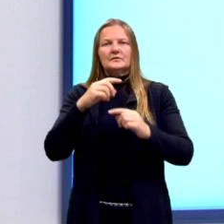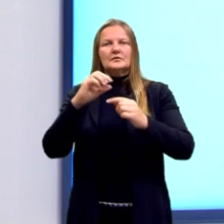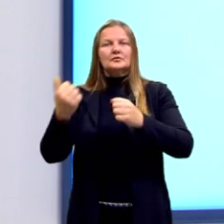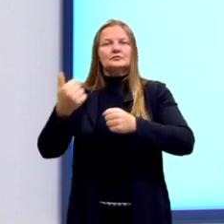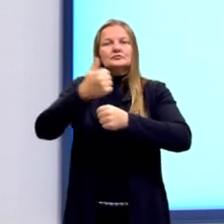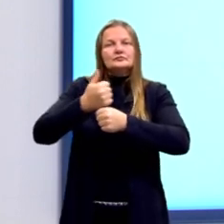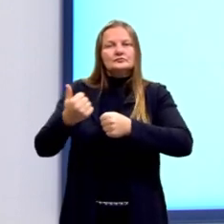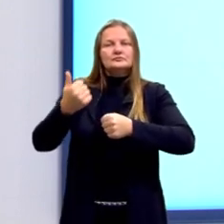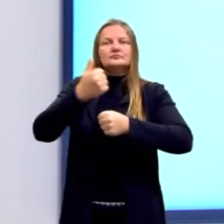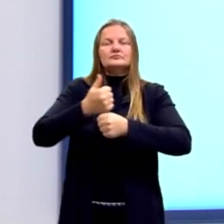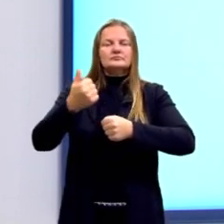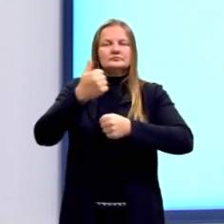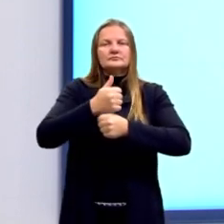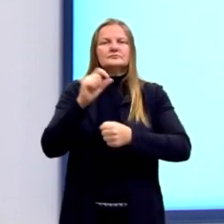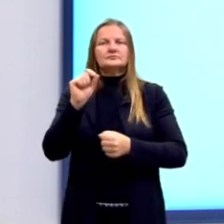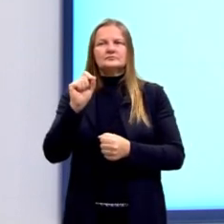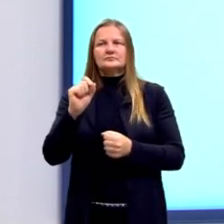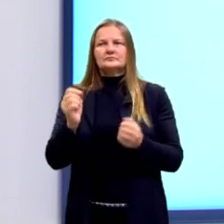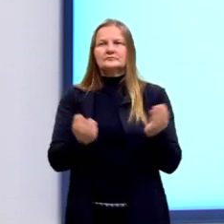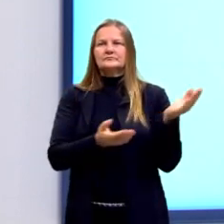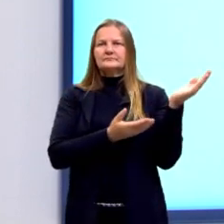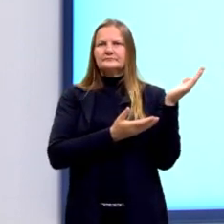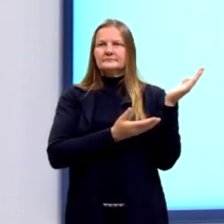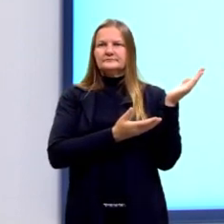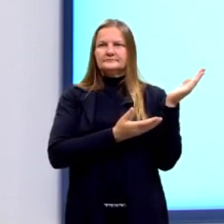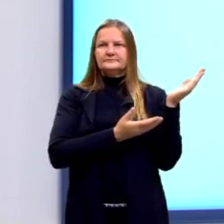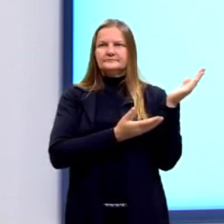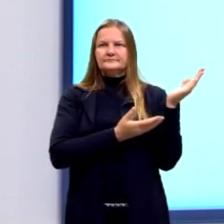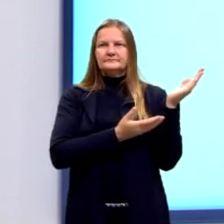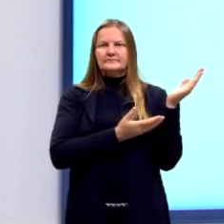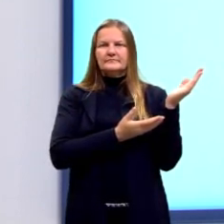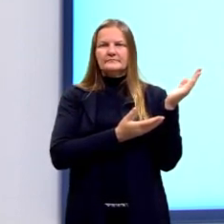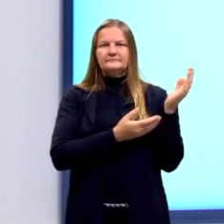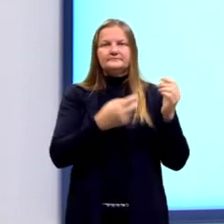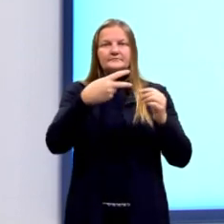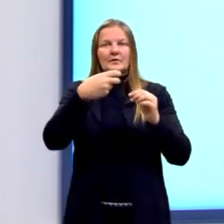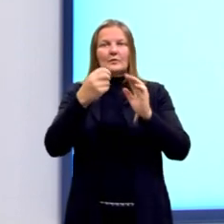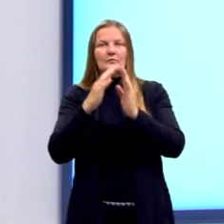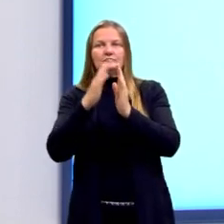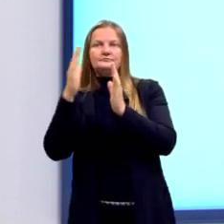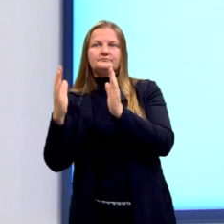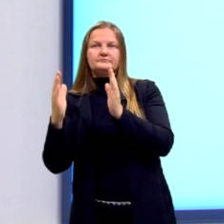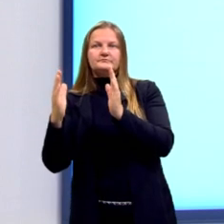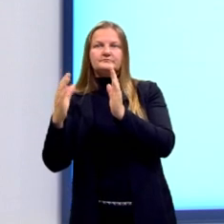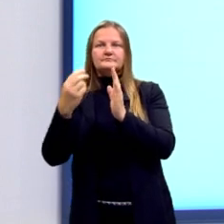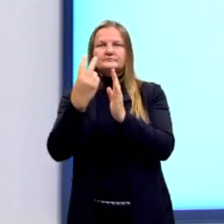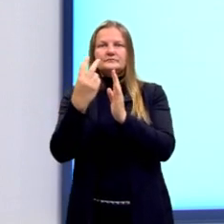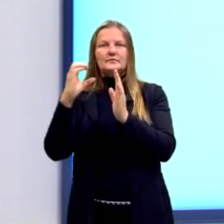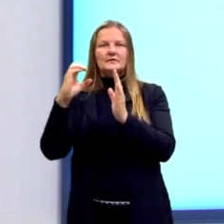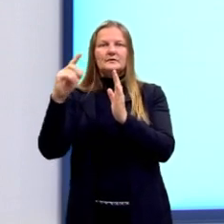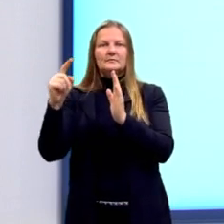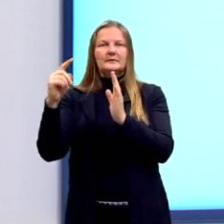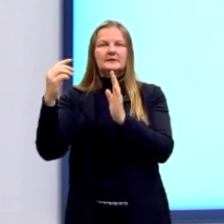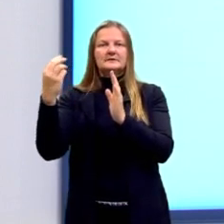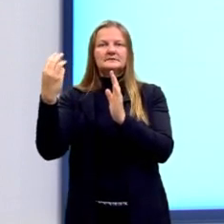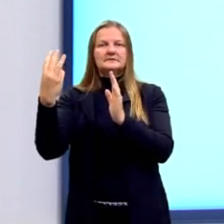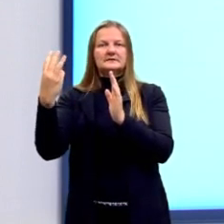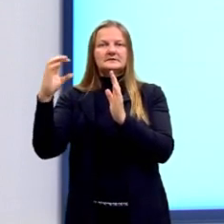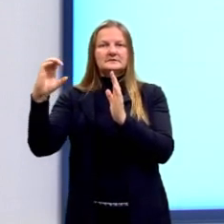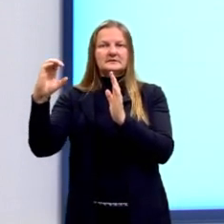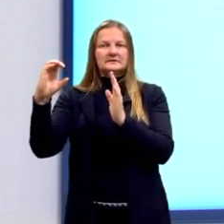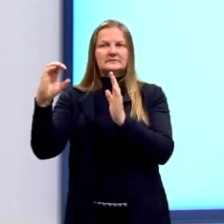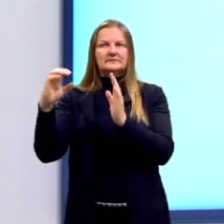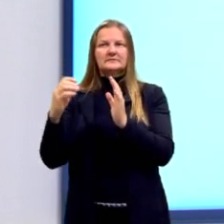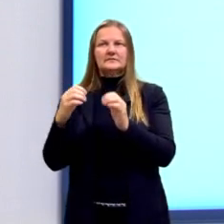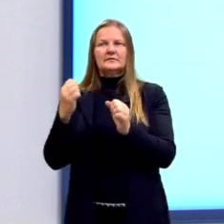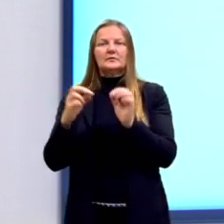Substituímos aqui, então. Agora, neste outro lado da igualdade, nós tínhamos 2C mais 3C. Nós podemos